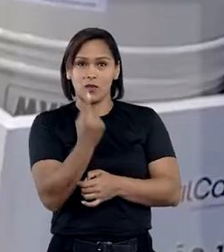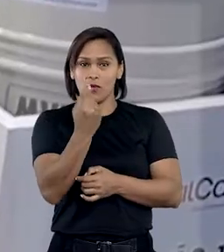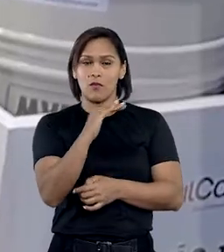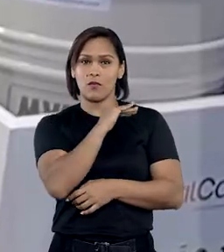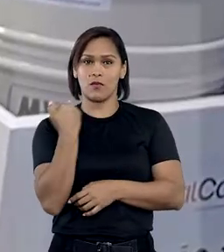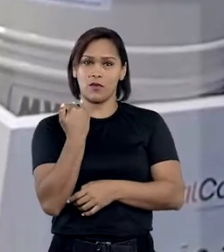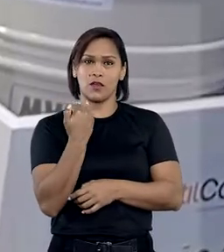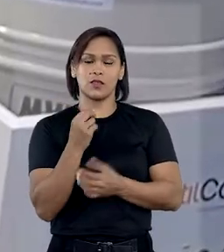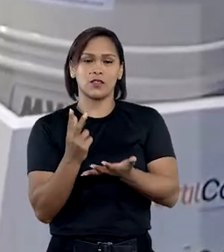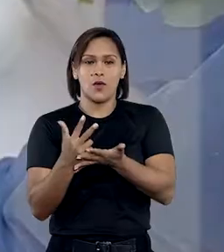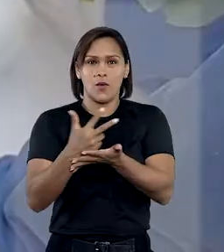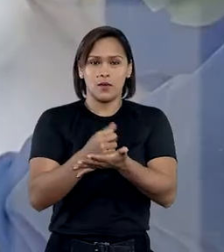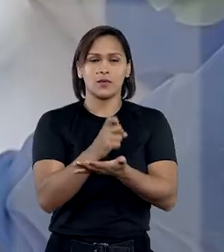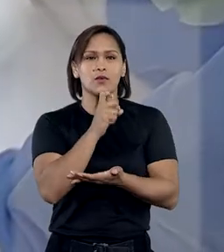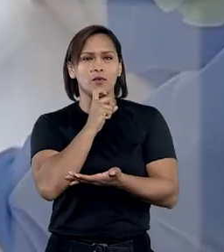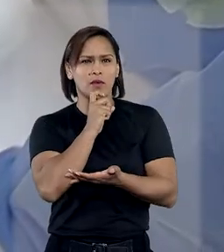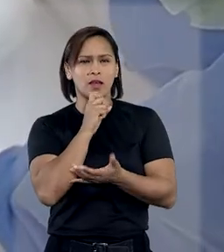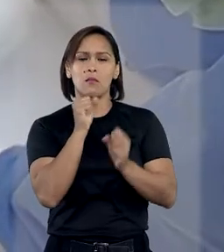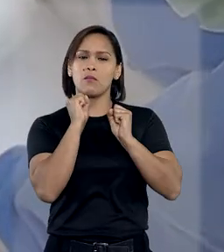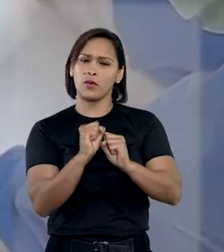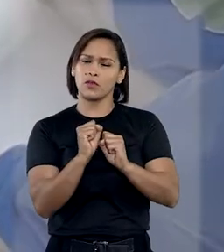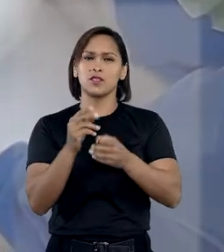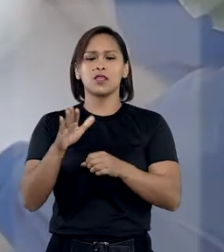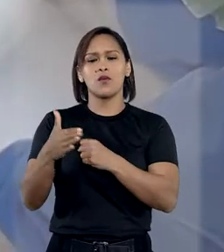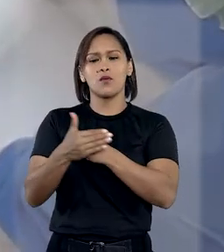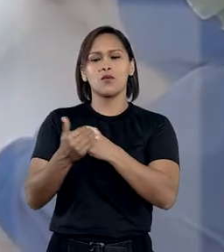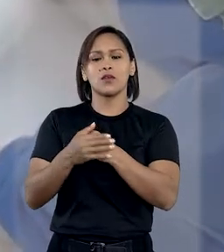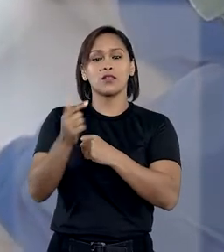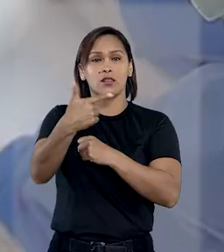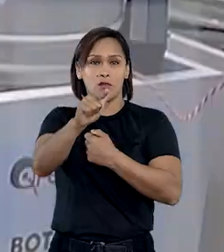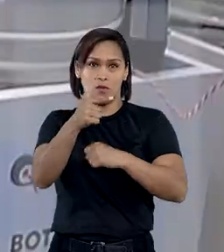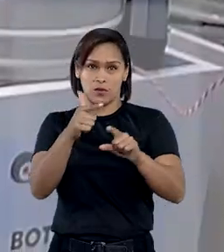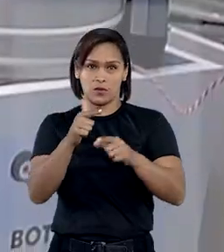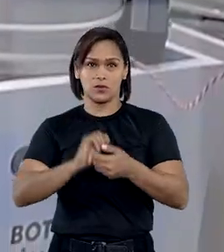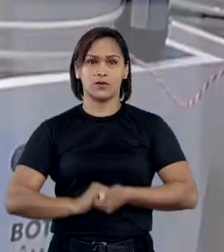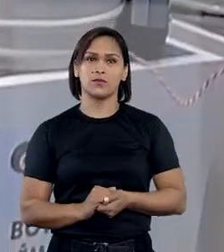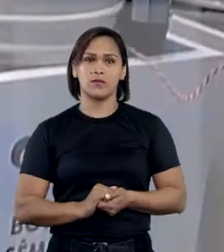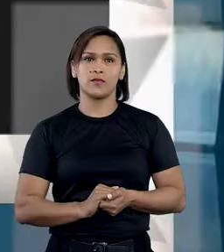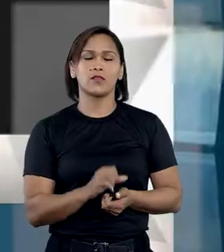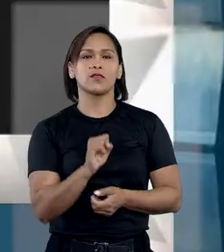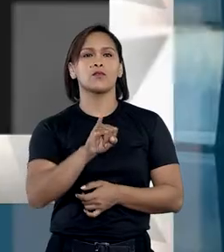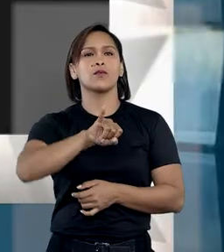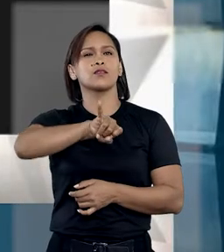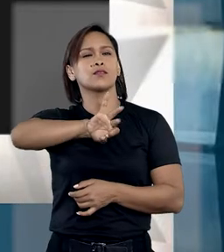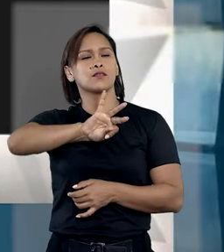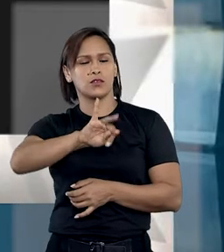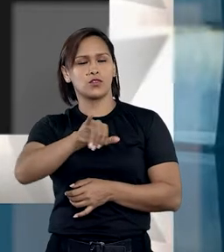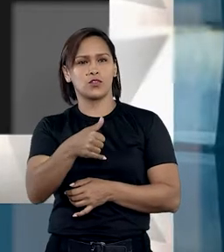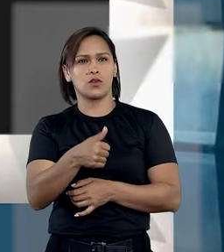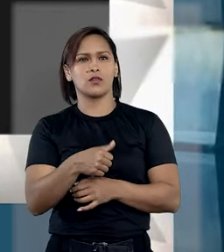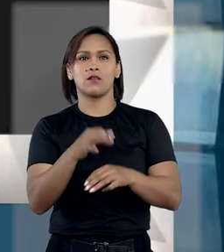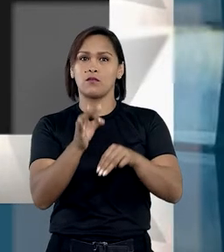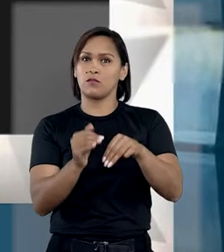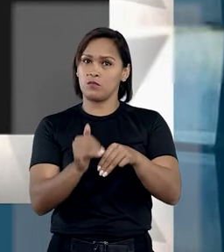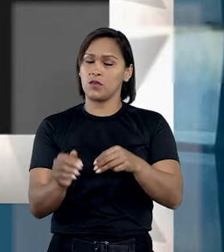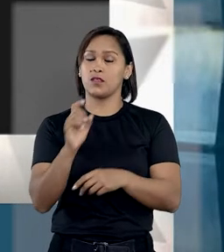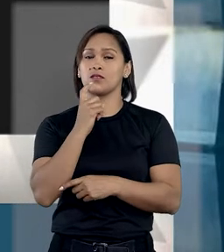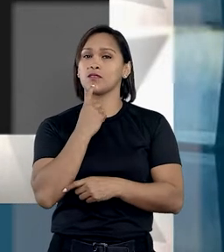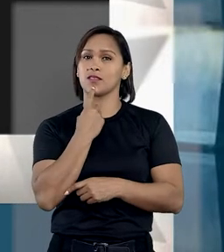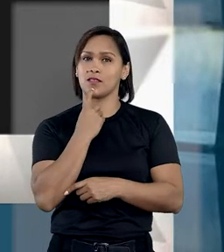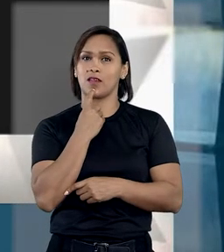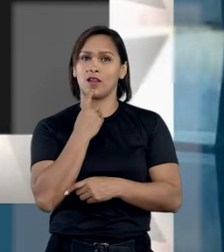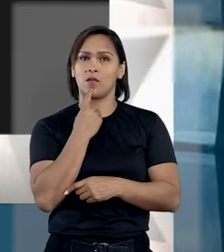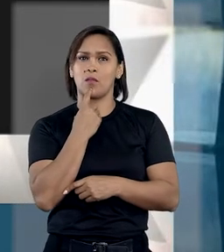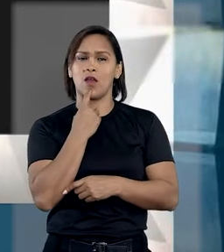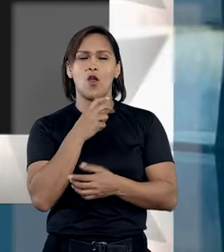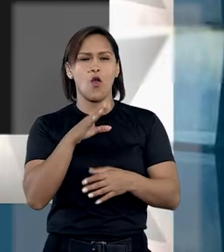morte de um deles, os embriões congelados ficariam sob a custódia do outro. No STJ, o ministro Luiz